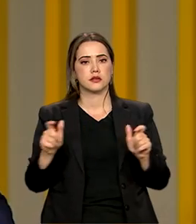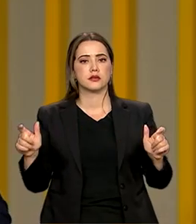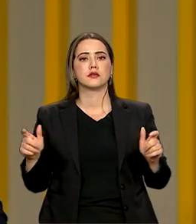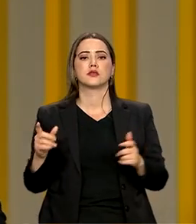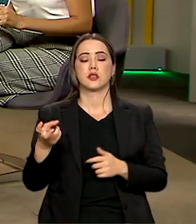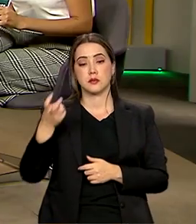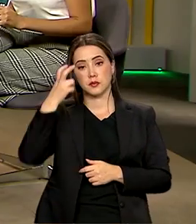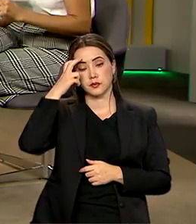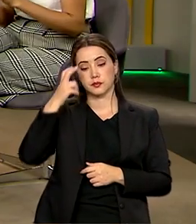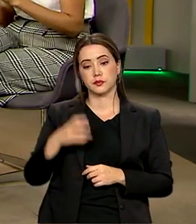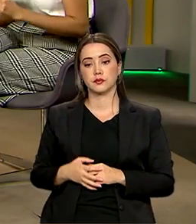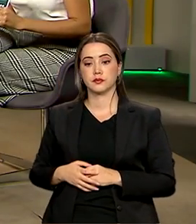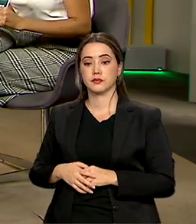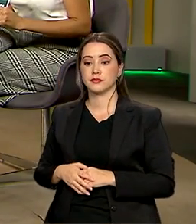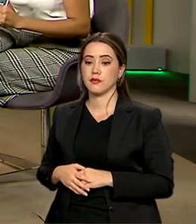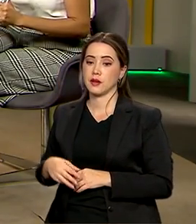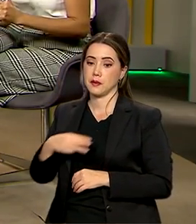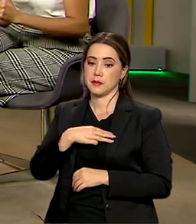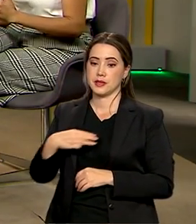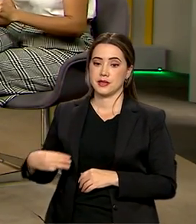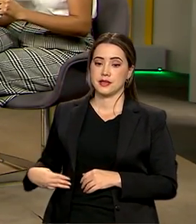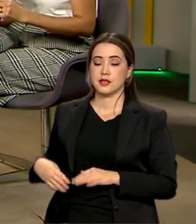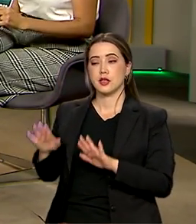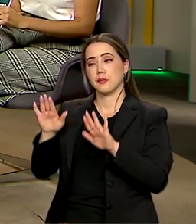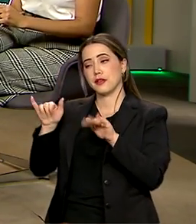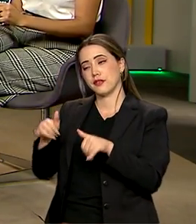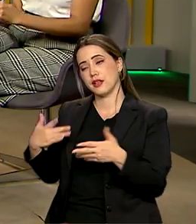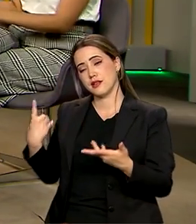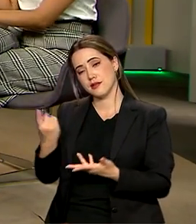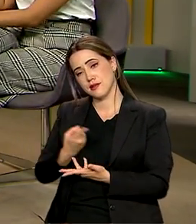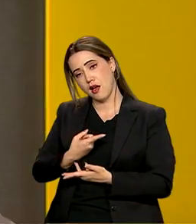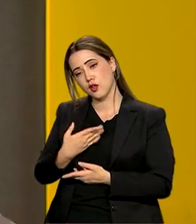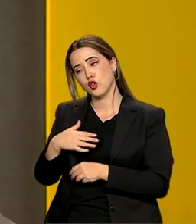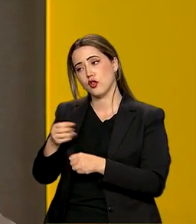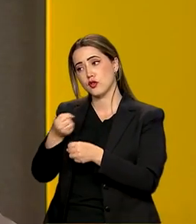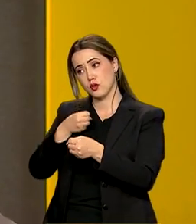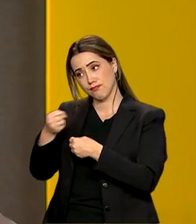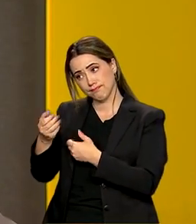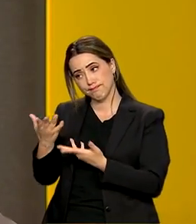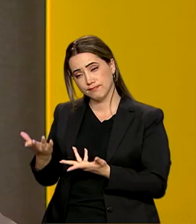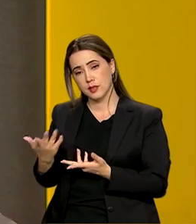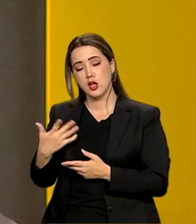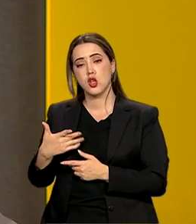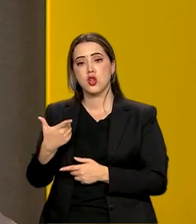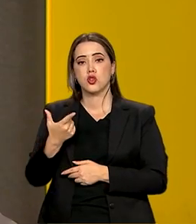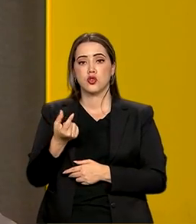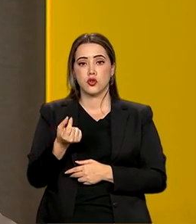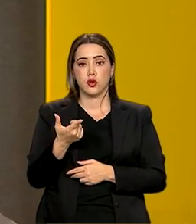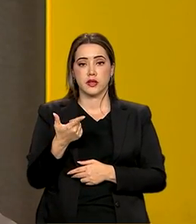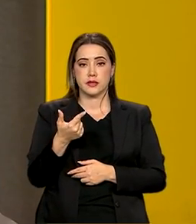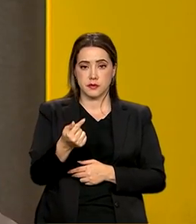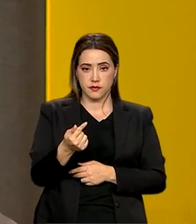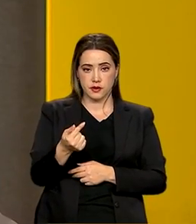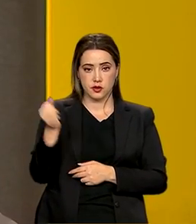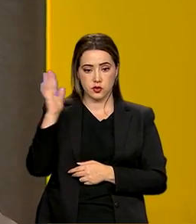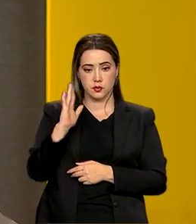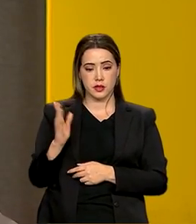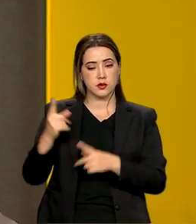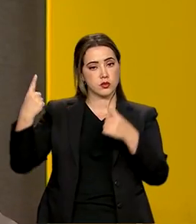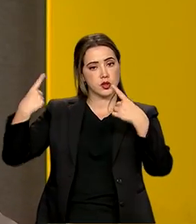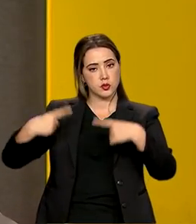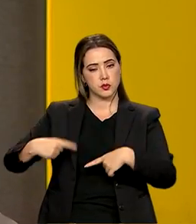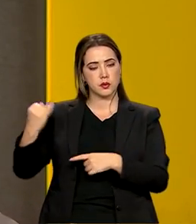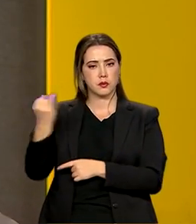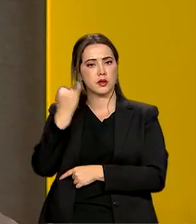cultura. Ministra, para a gente encerrar, infelizmente, aqui a nossa conversa. Voltando a falar de 2027, o Brasil tem um páreo duro aí pela